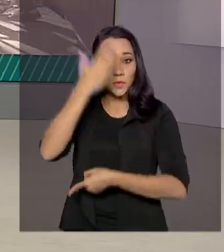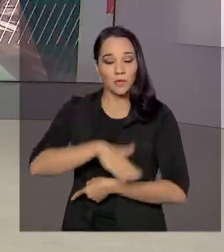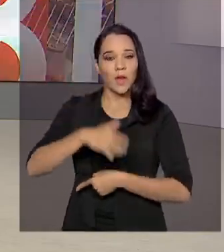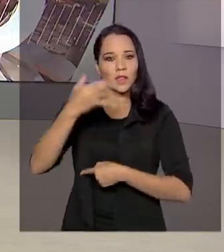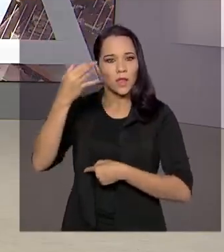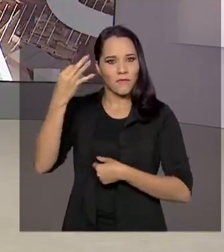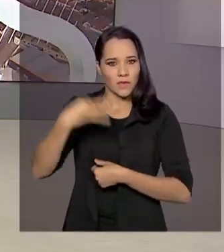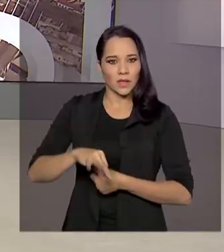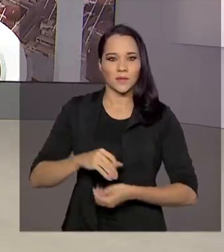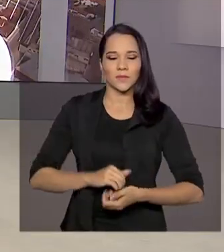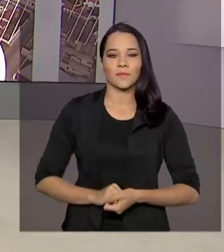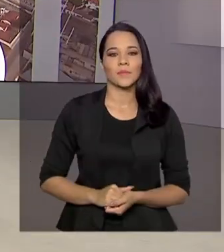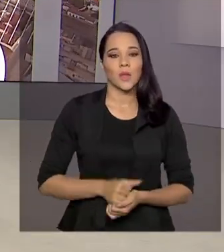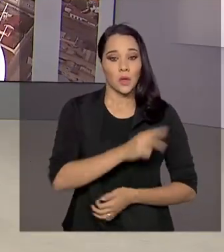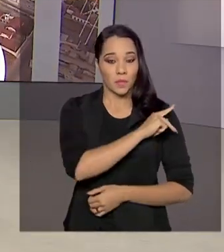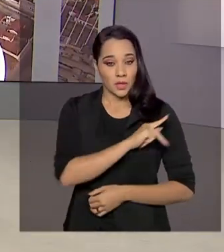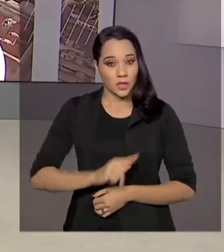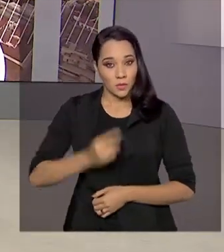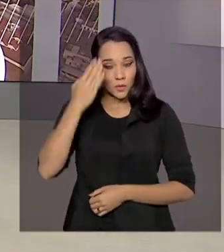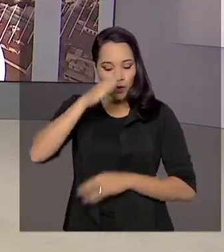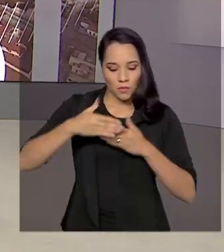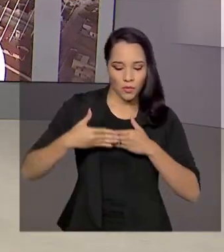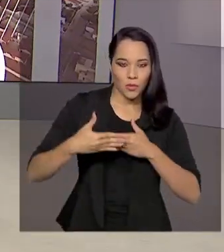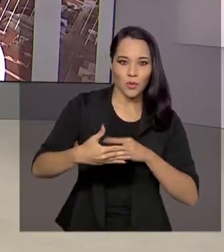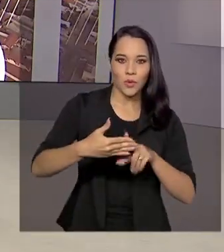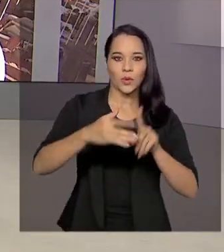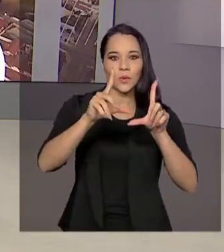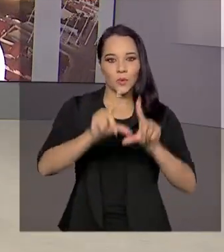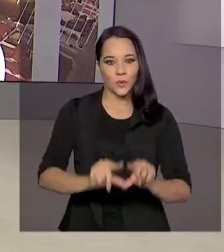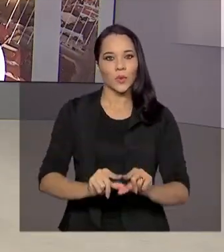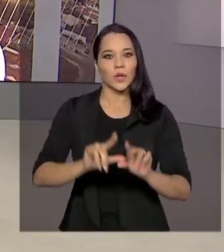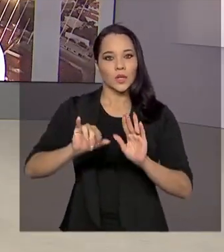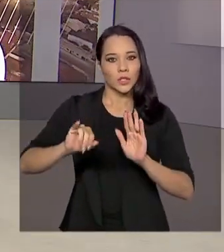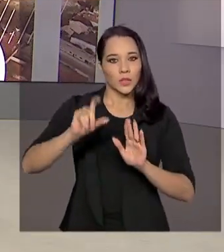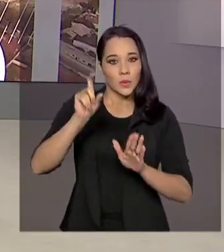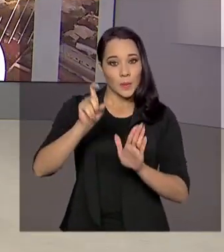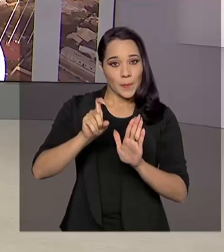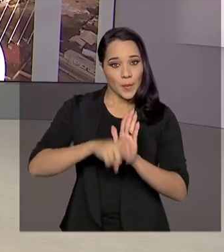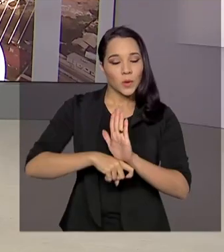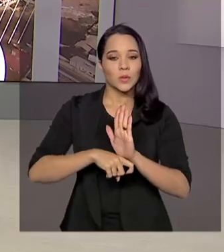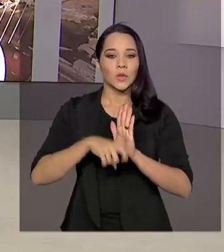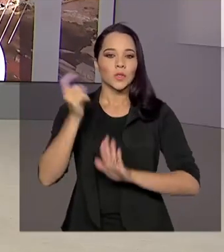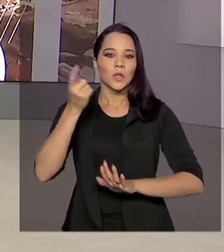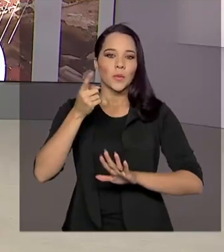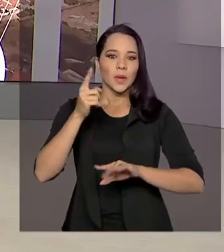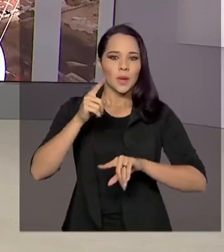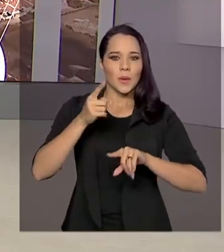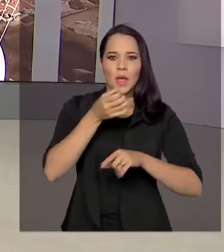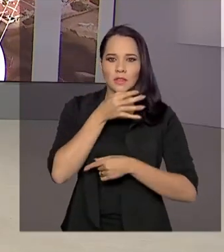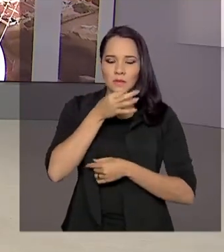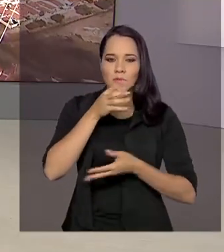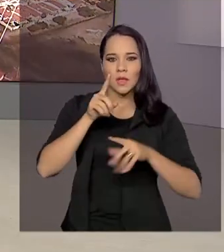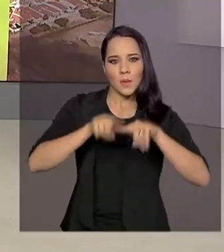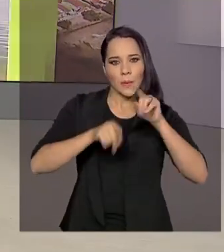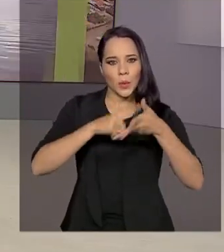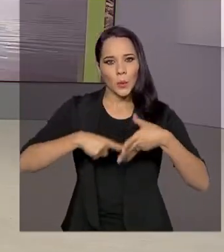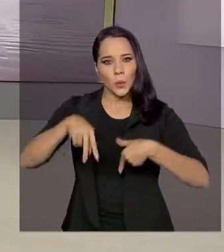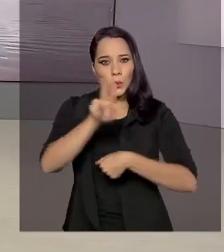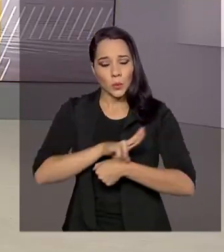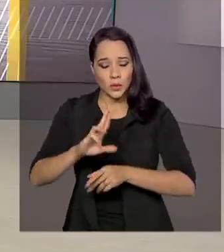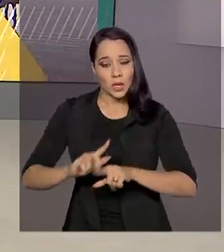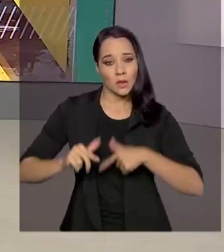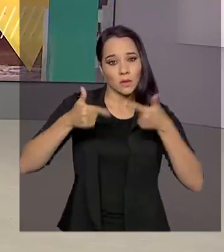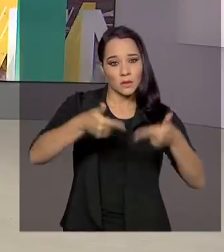O presidente Jair Bolsonaro prorrogou a redução de tributos sobre medicamentos e produtos utilizados no combate à Covid